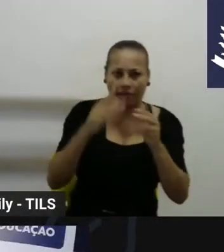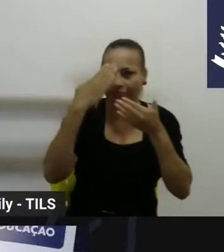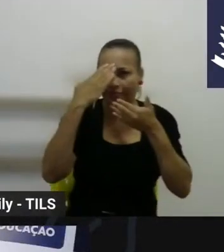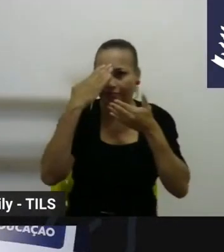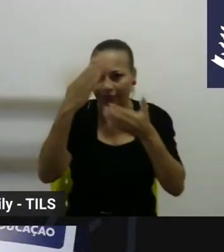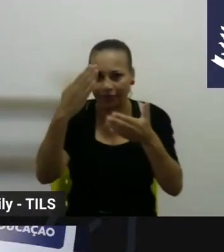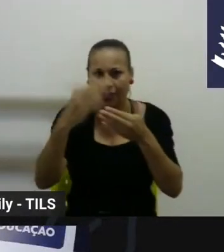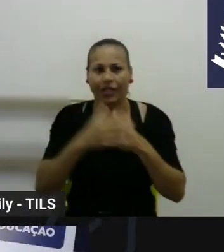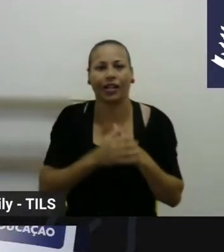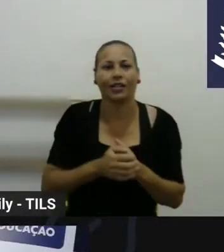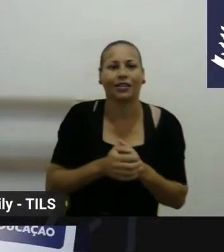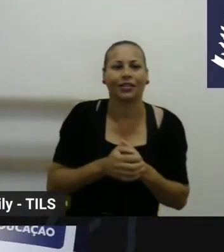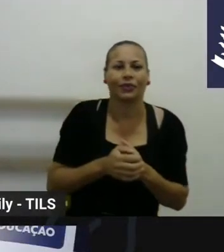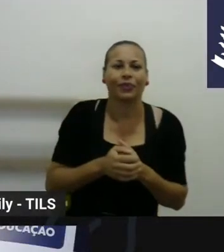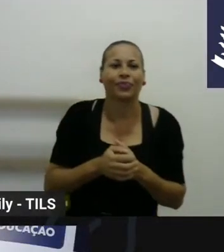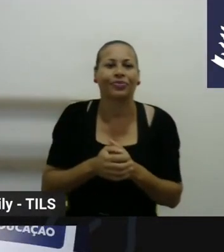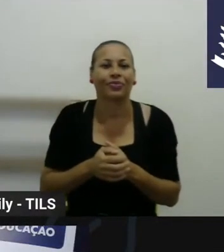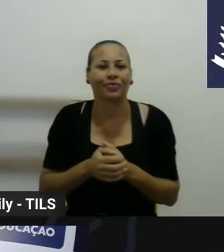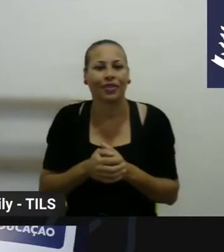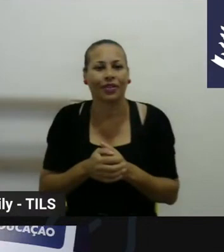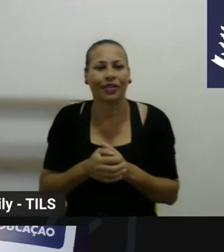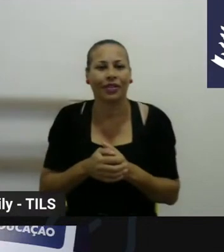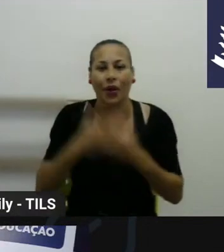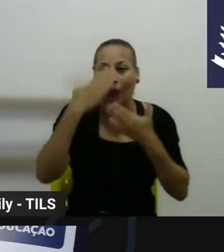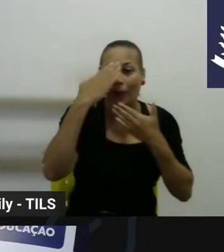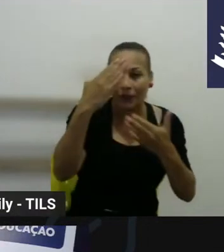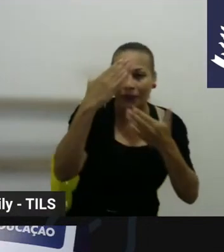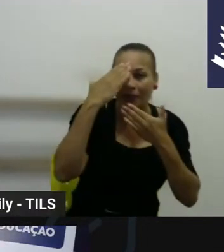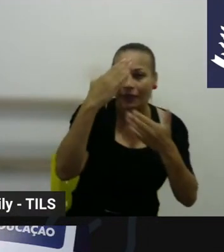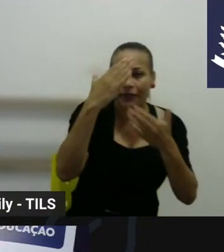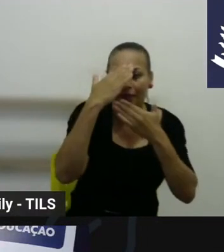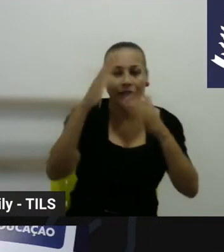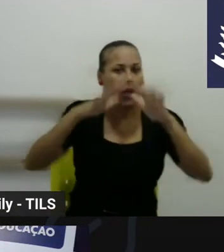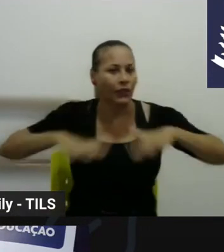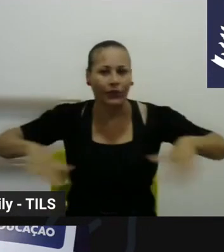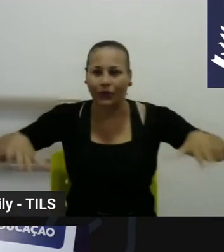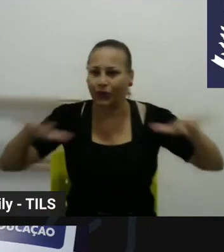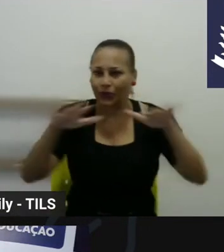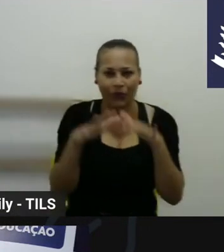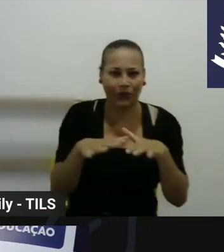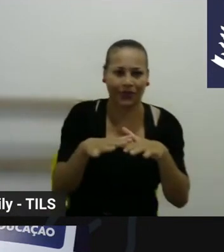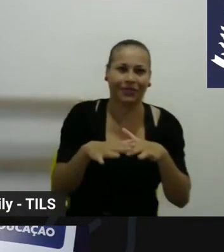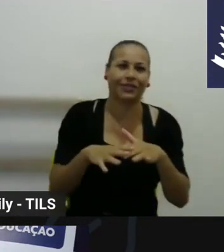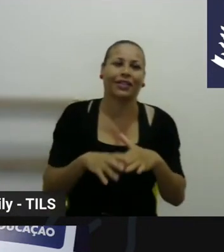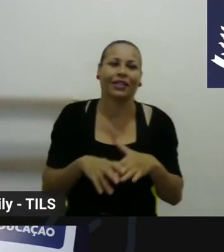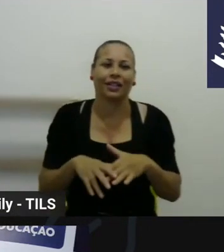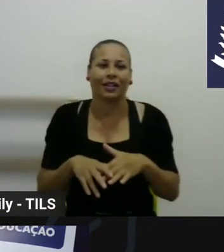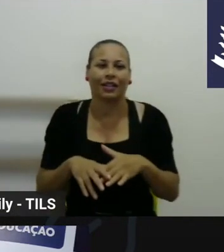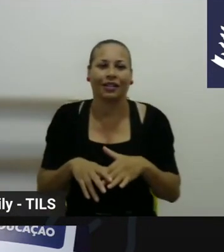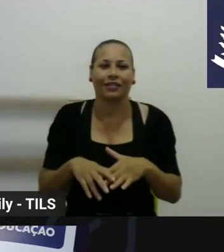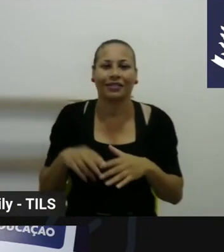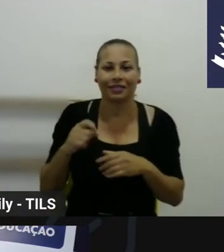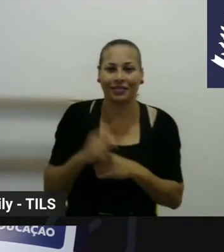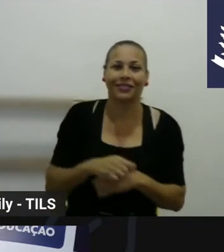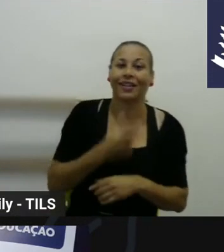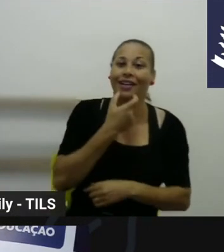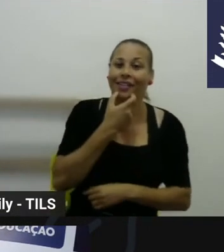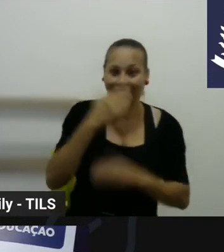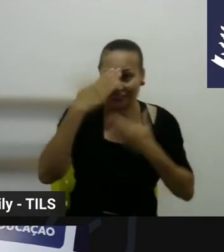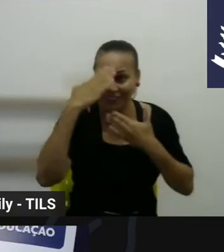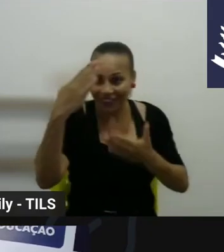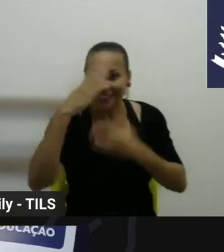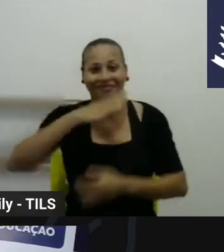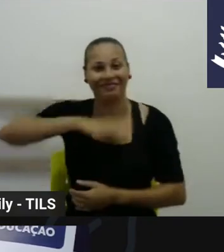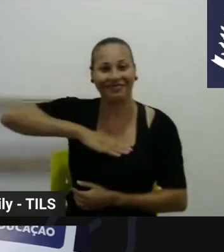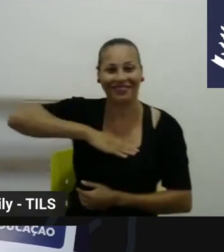interculturalidade, obrigada, obrigado, muitas graças e thank you. Tchau, gente,